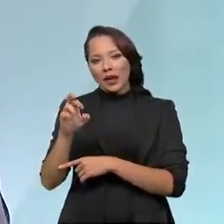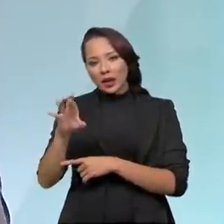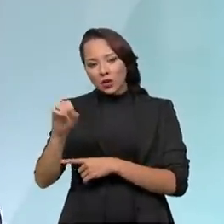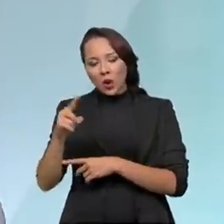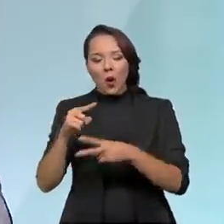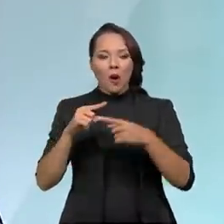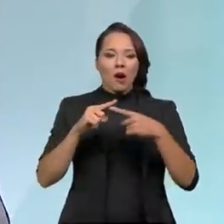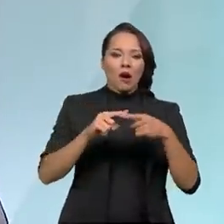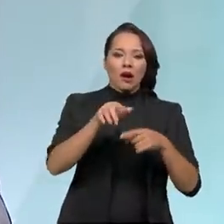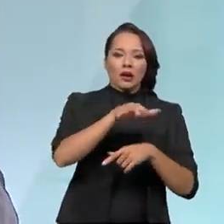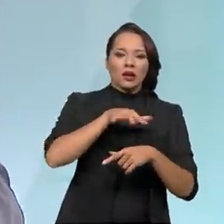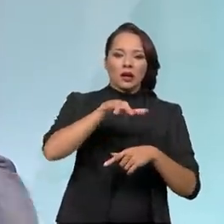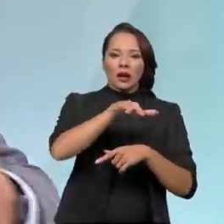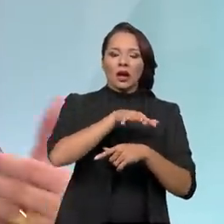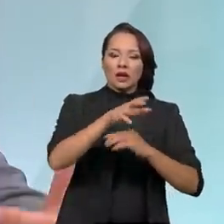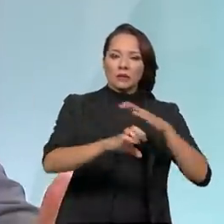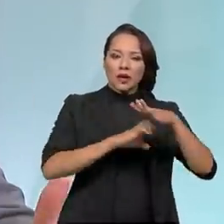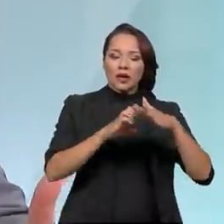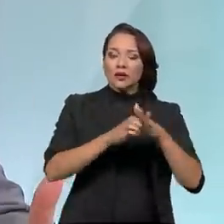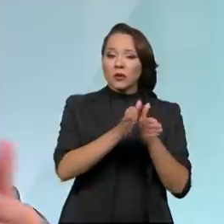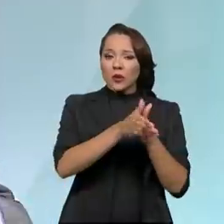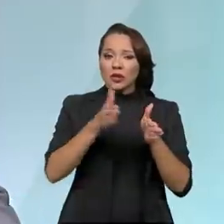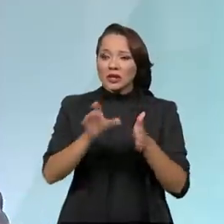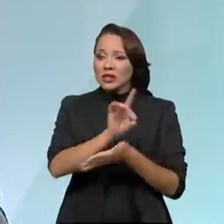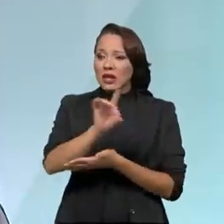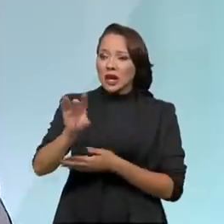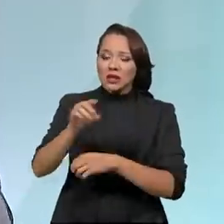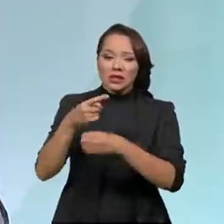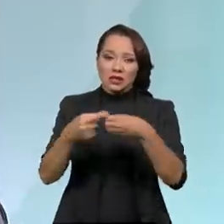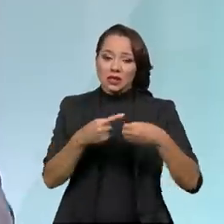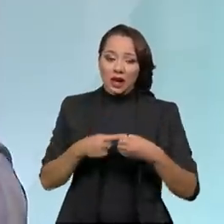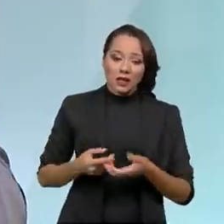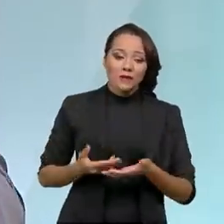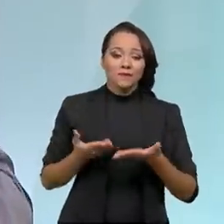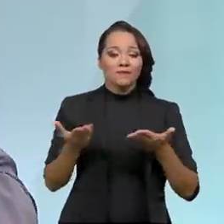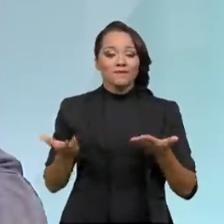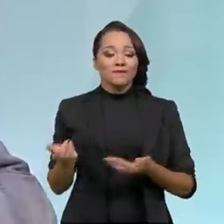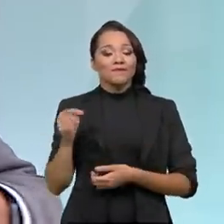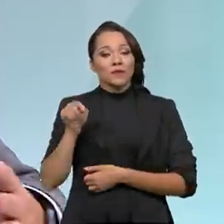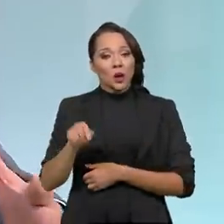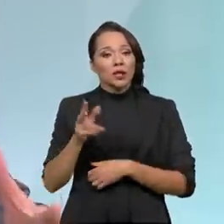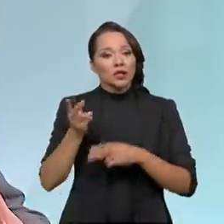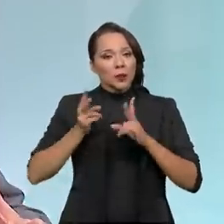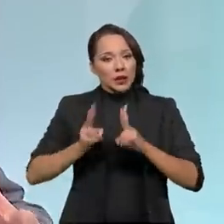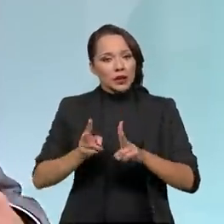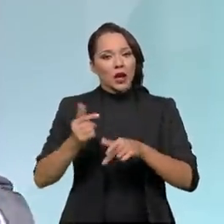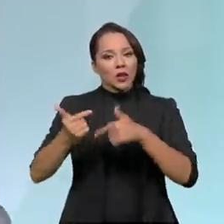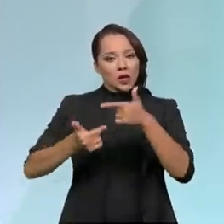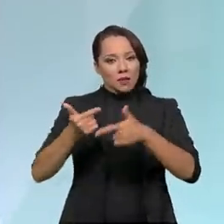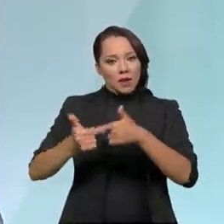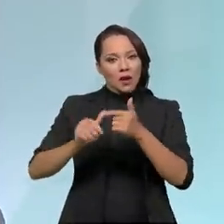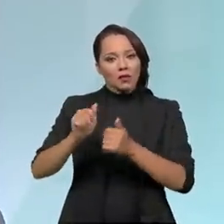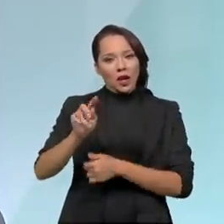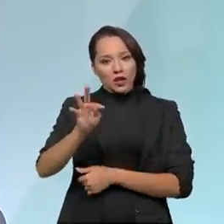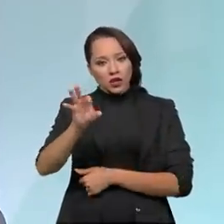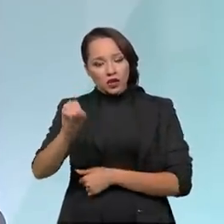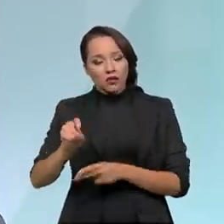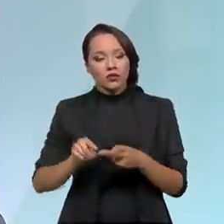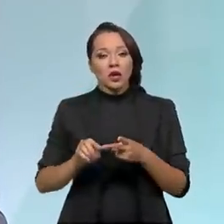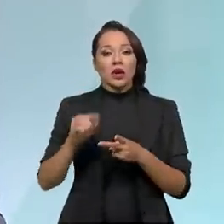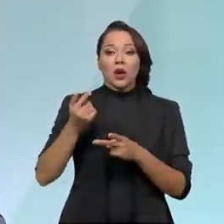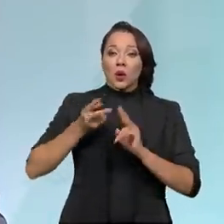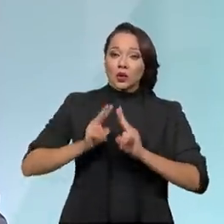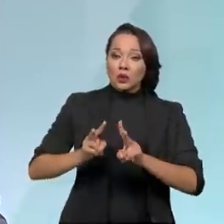poder concedente, num processo de caducidade. Então, dessa forma, a gente mantém a operação do ativo, não tem solução de